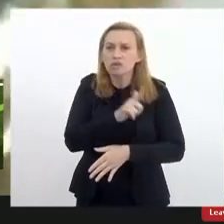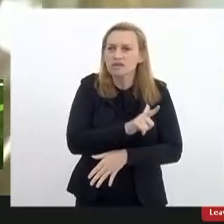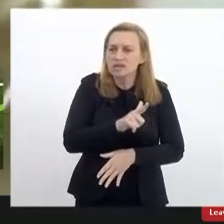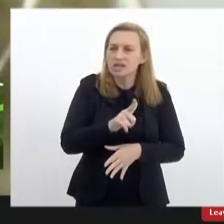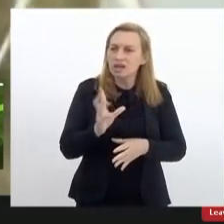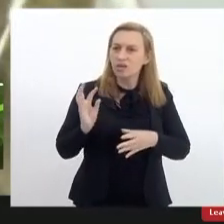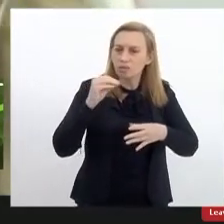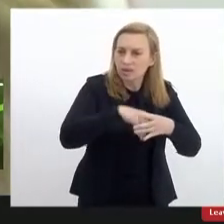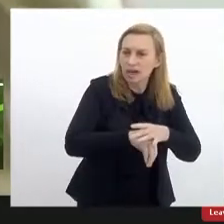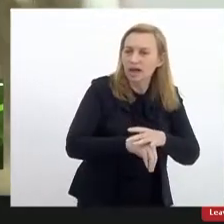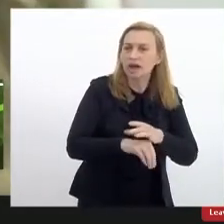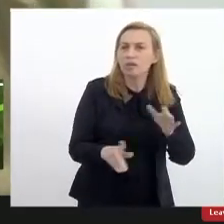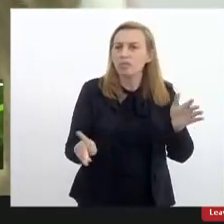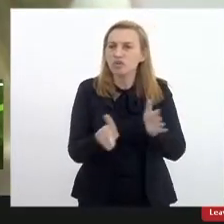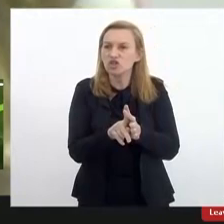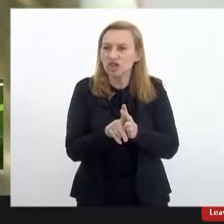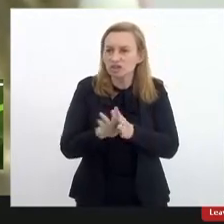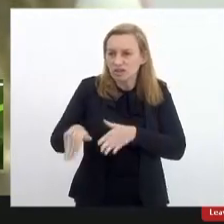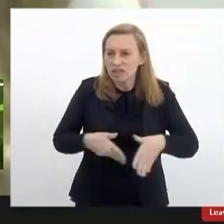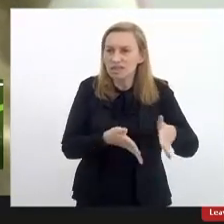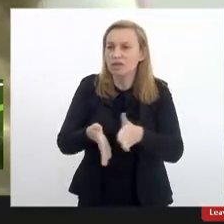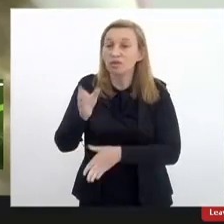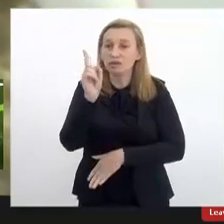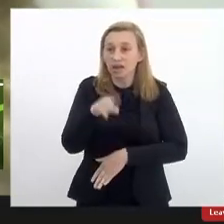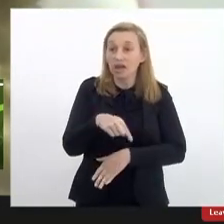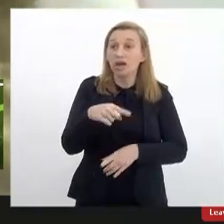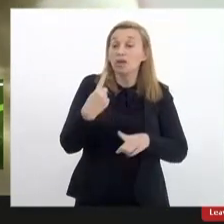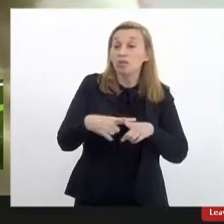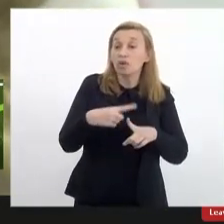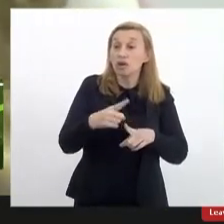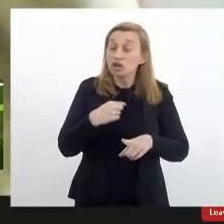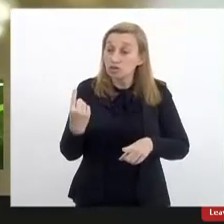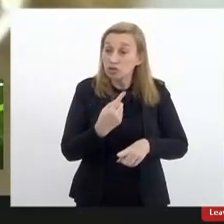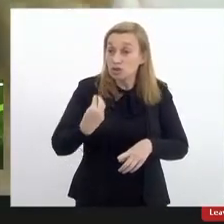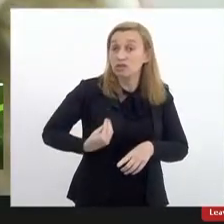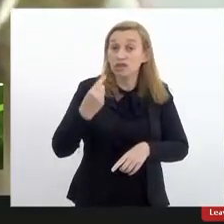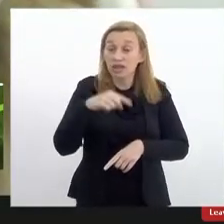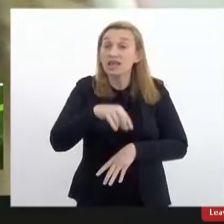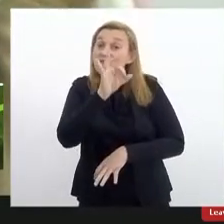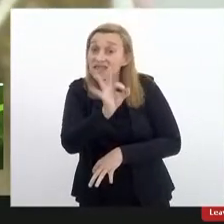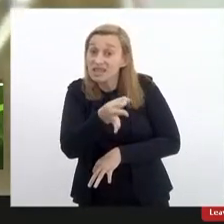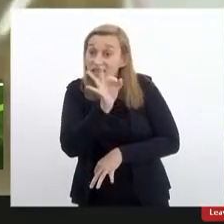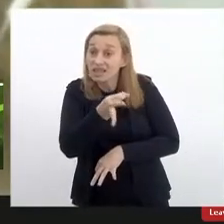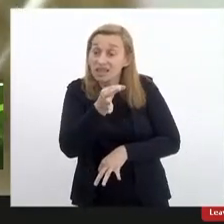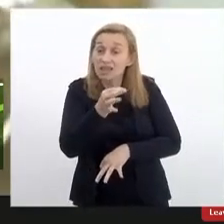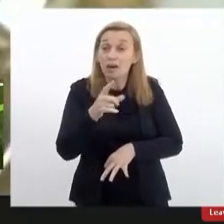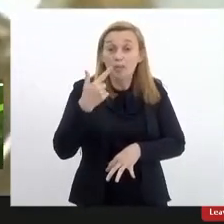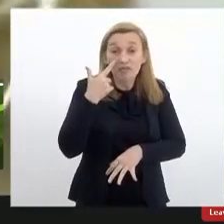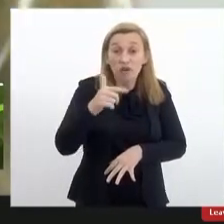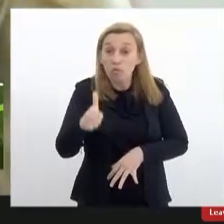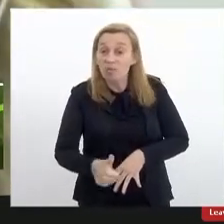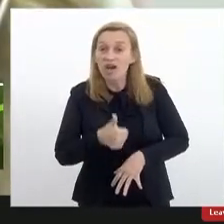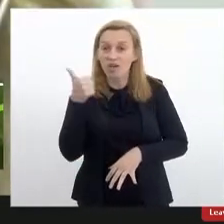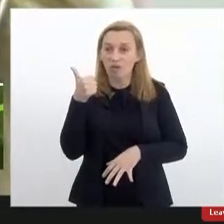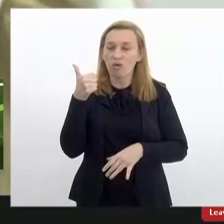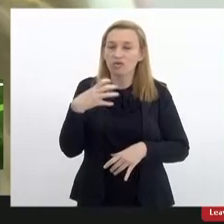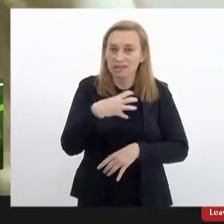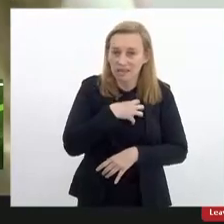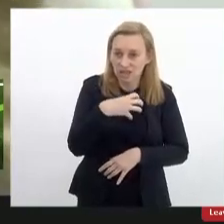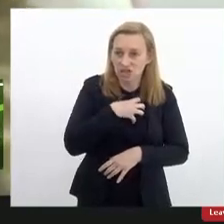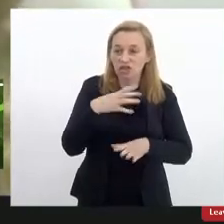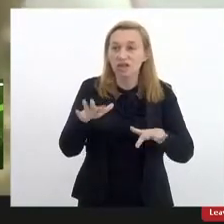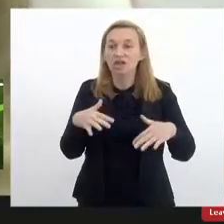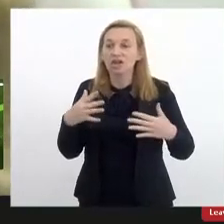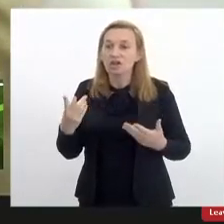implementar projetos nessas direções né porque nós todos estamos aqui com certeza para buscar o que é melhor nesse sentido